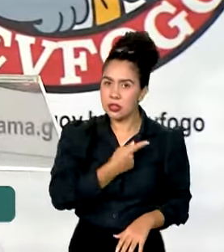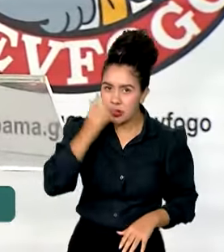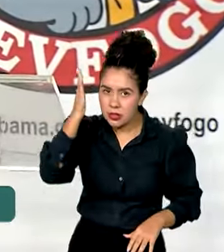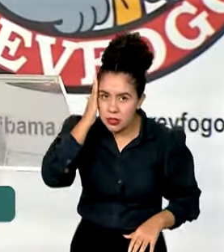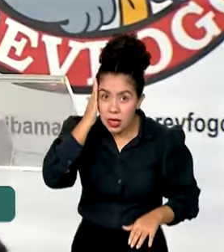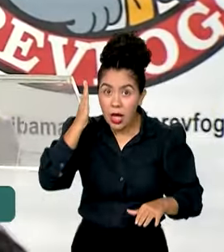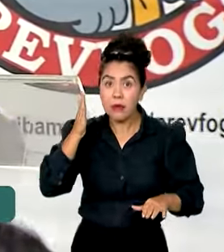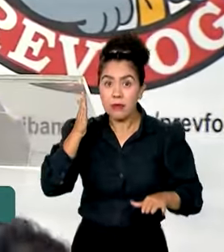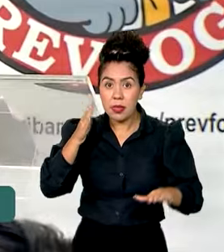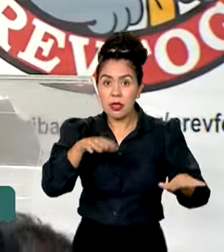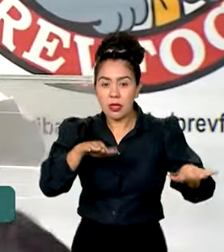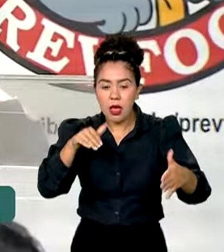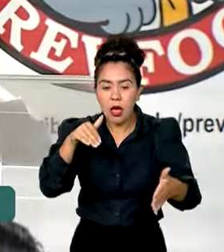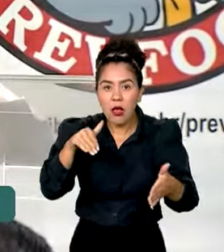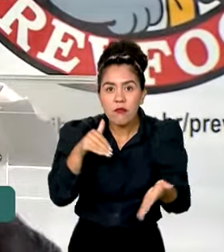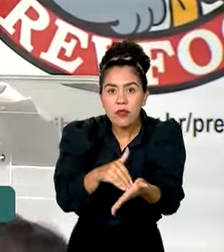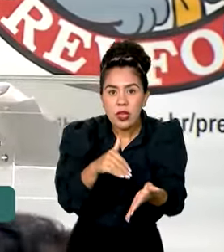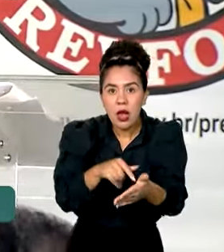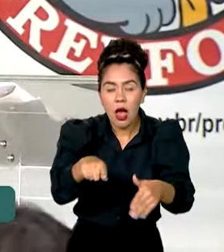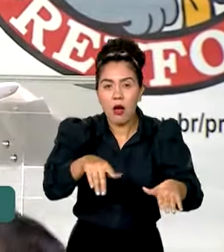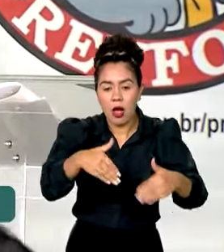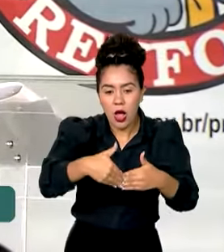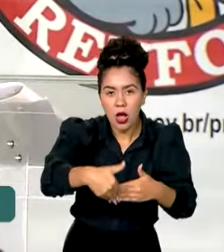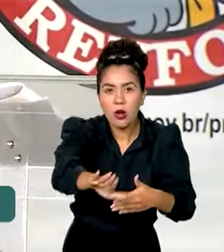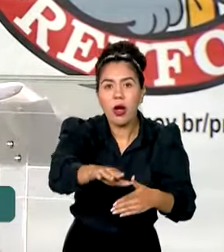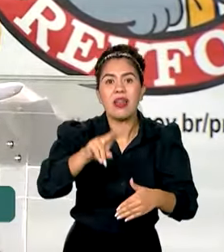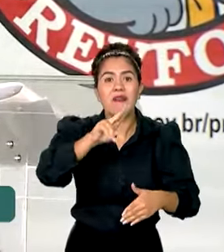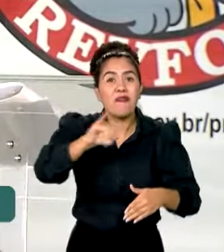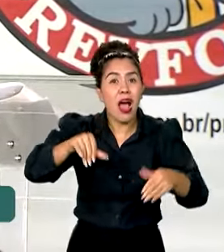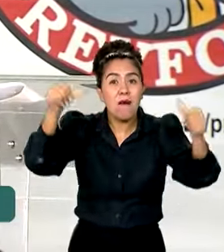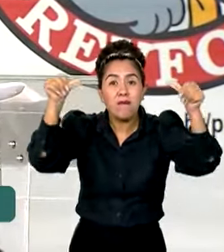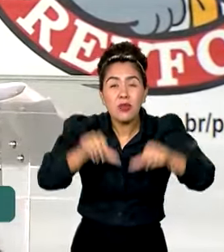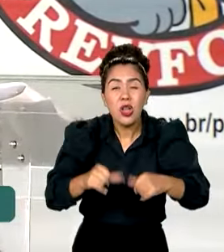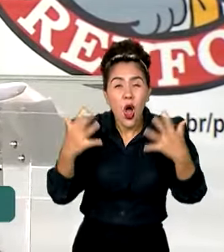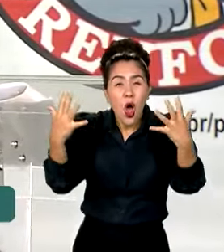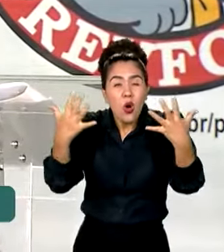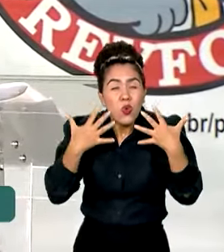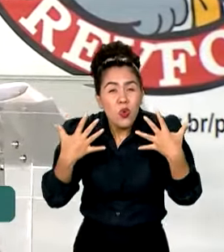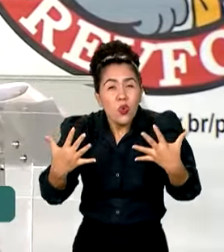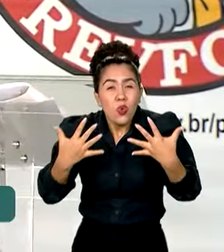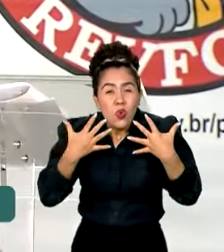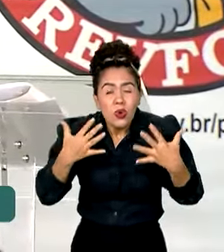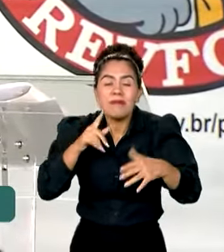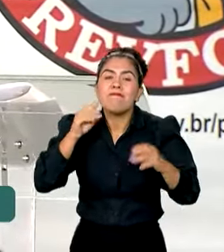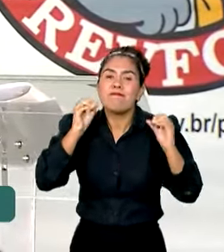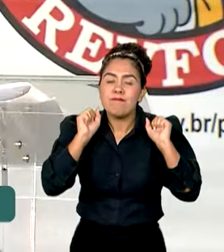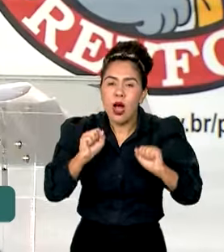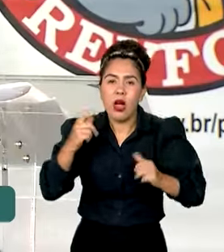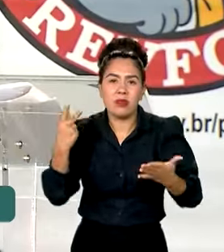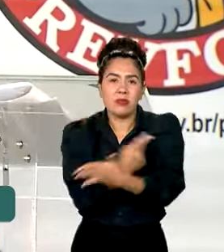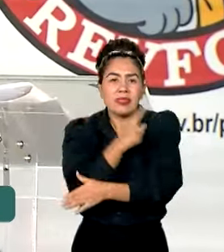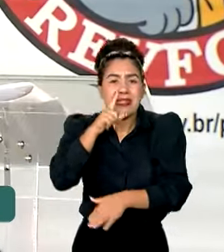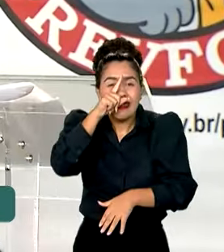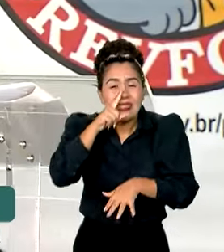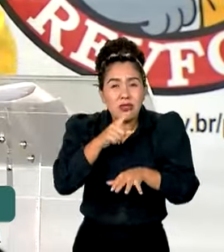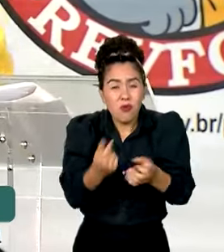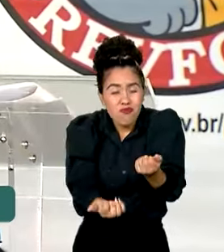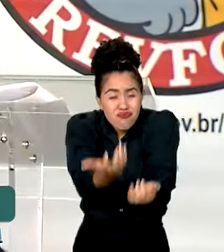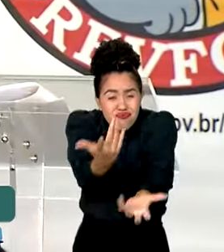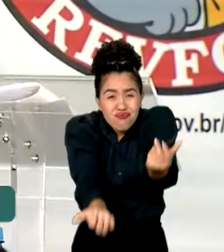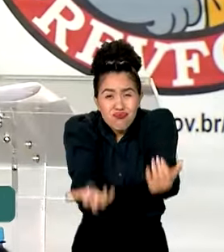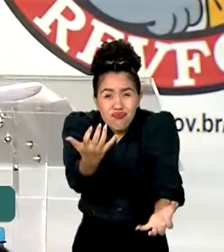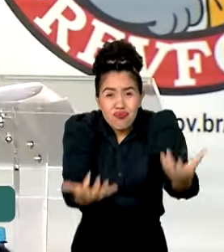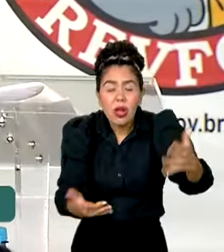final da semana, vai vir uma onda de calor, baixa de umidade, risco de, de novo, a gente ter incêndios. Portanto,